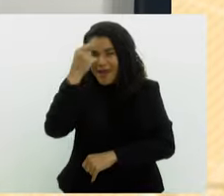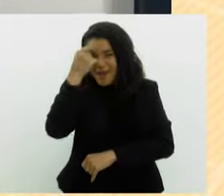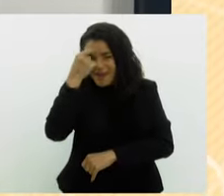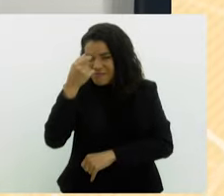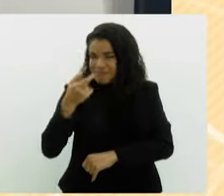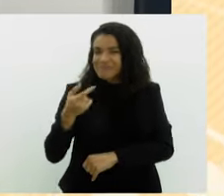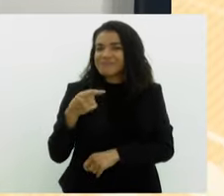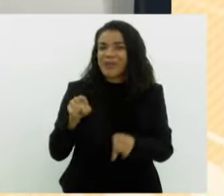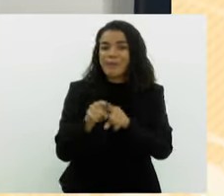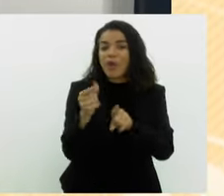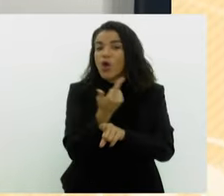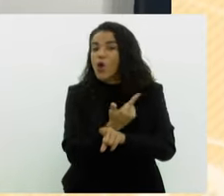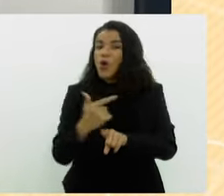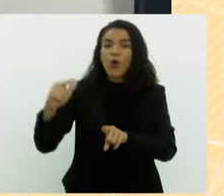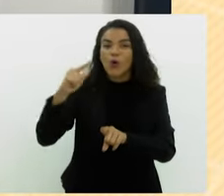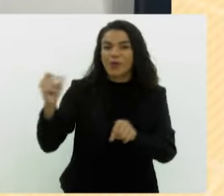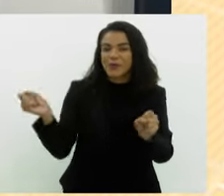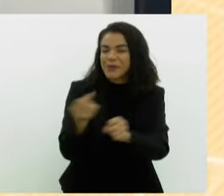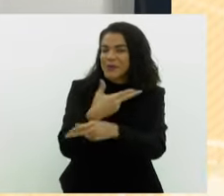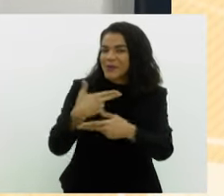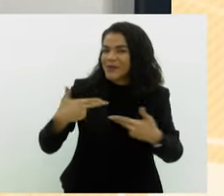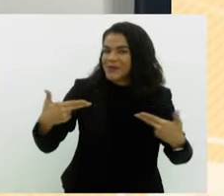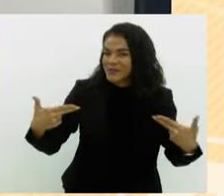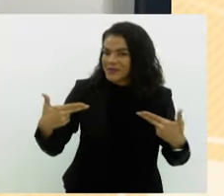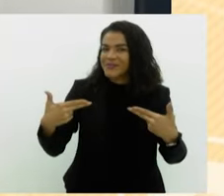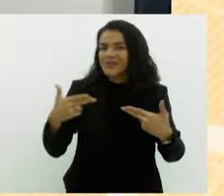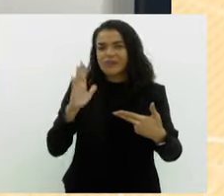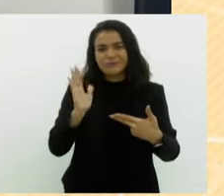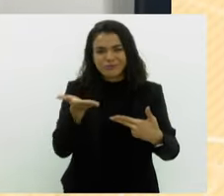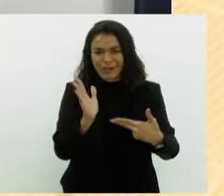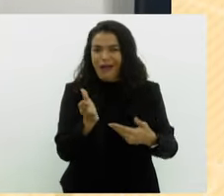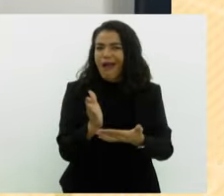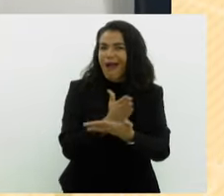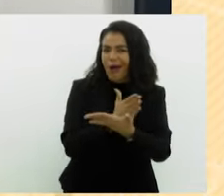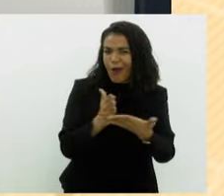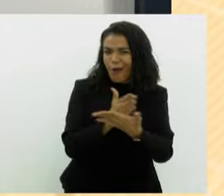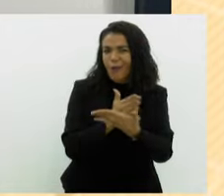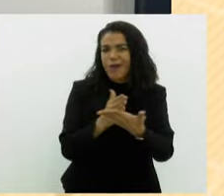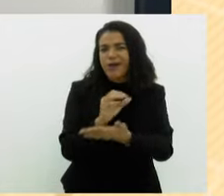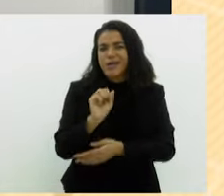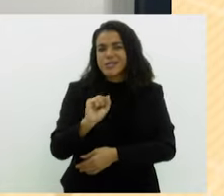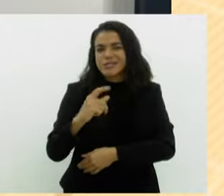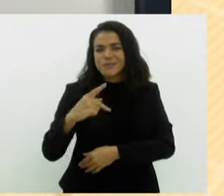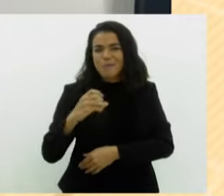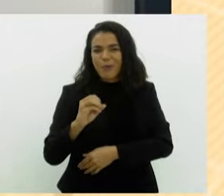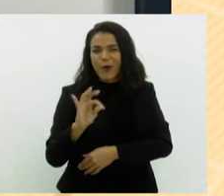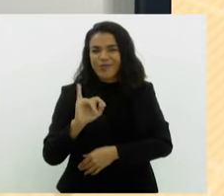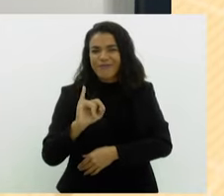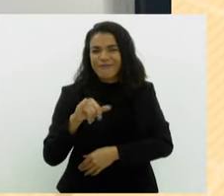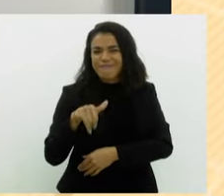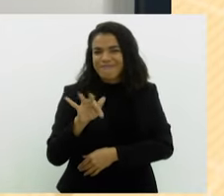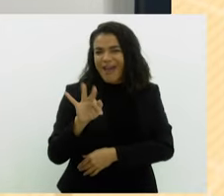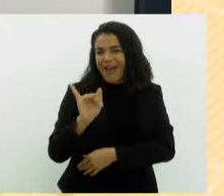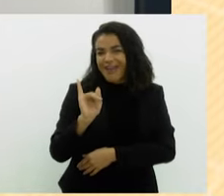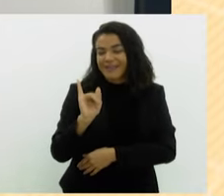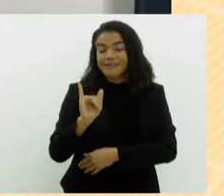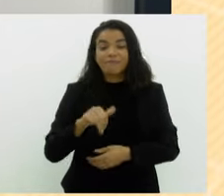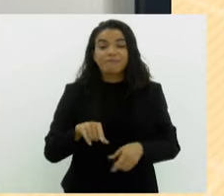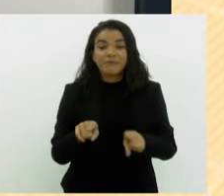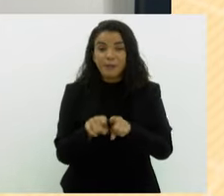também outras novidades, que já estão algumas no Spotify e outras que vocês vão ouvir em primeira mão.